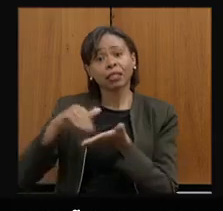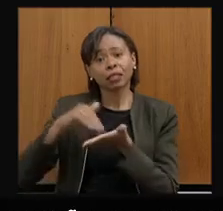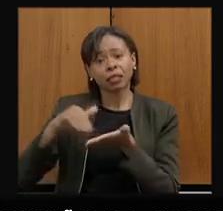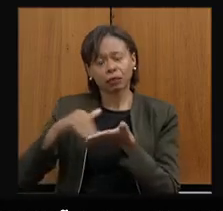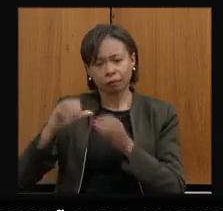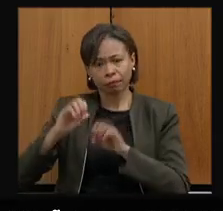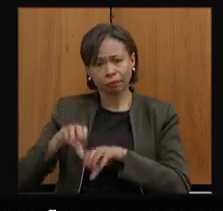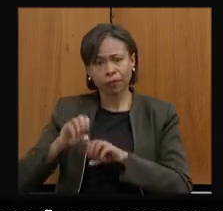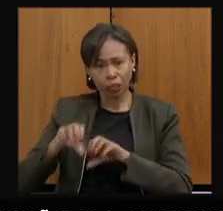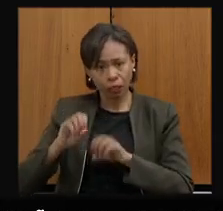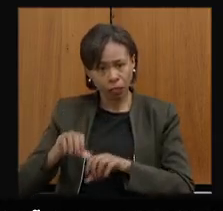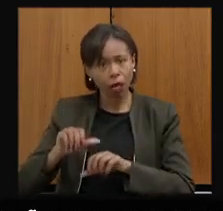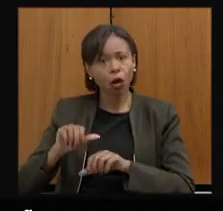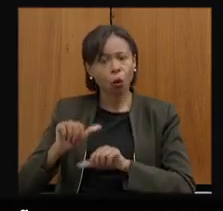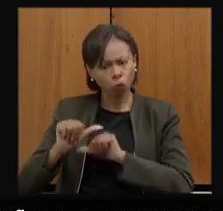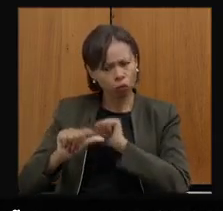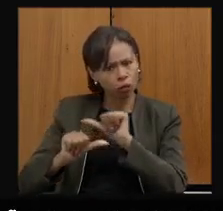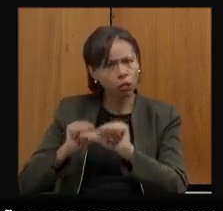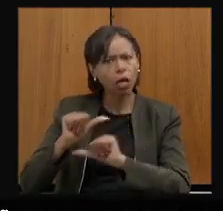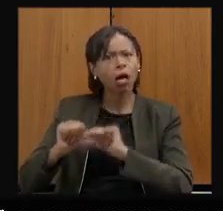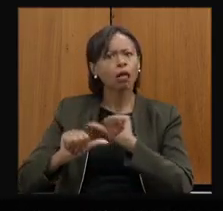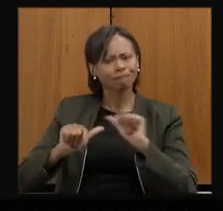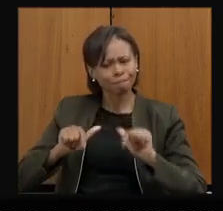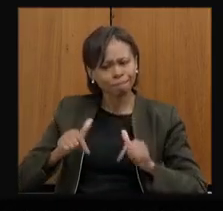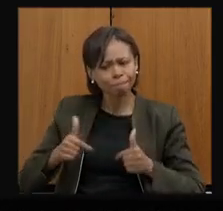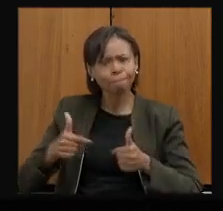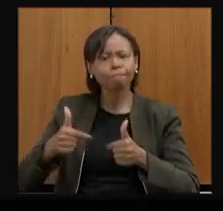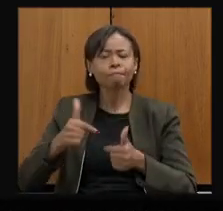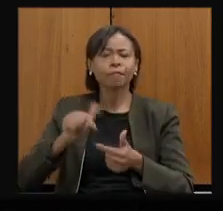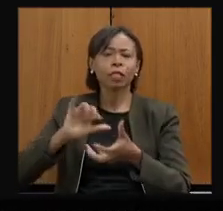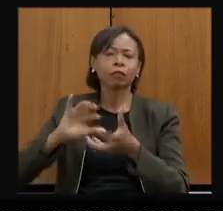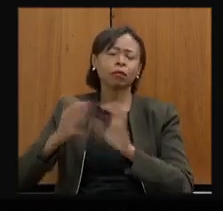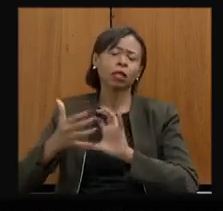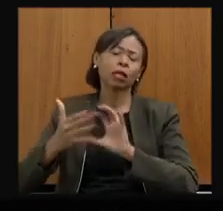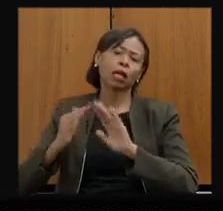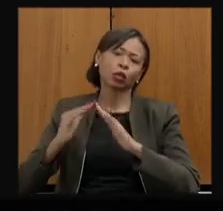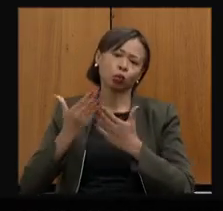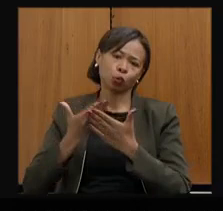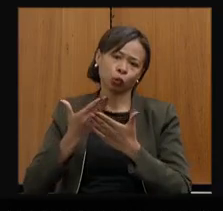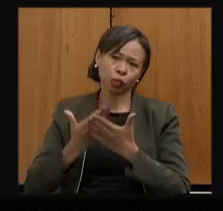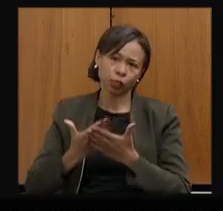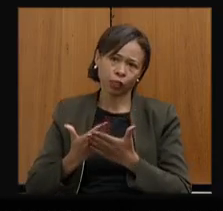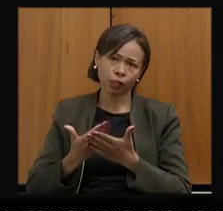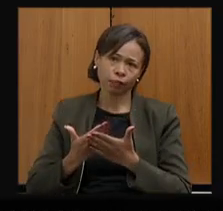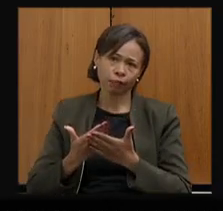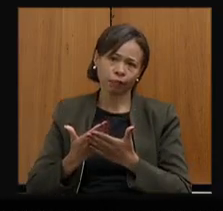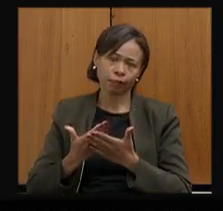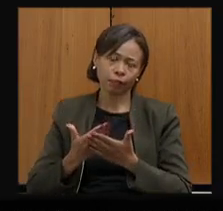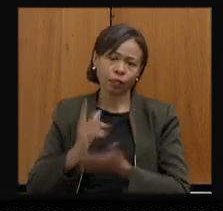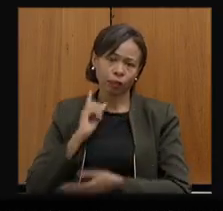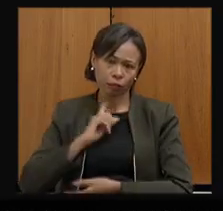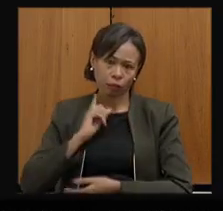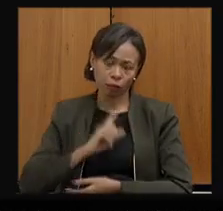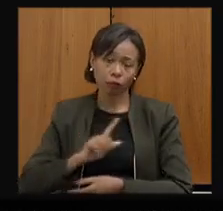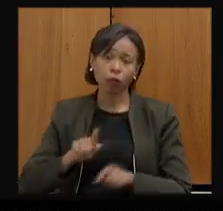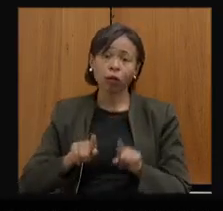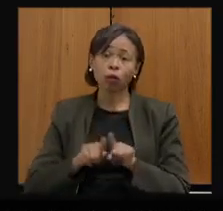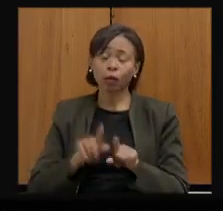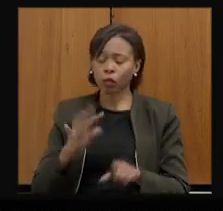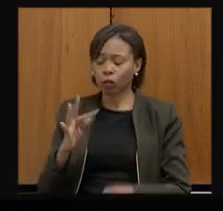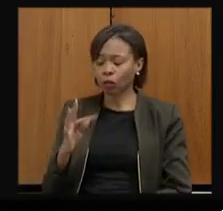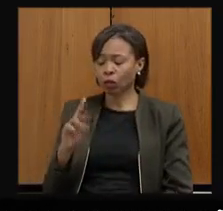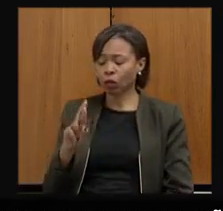Educação, transformando verdadeiramente a educação aqui no nosso Estado. O programa Trilhas do Futuro,